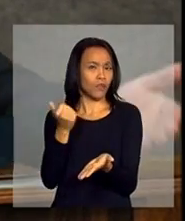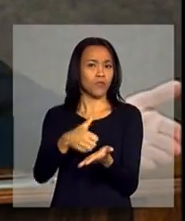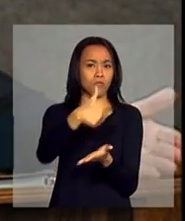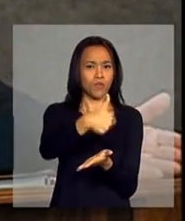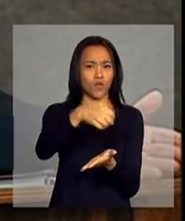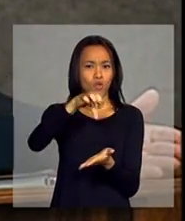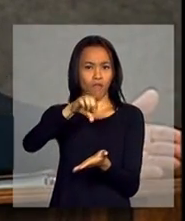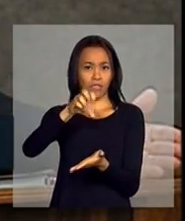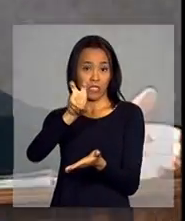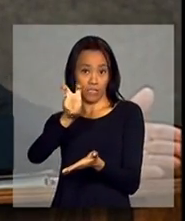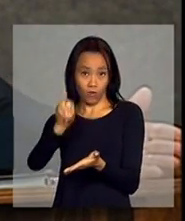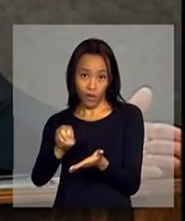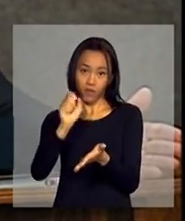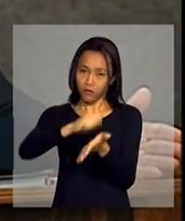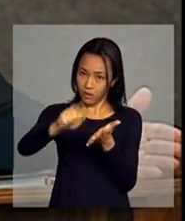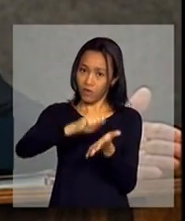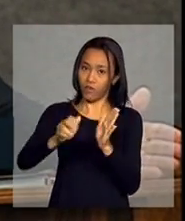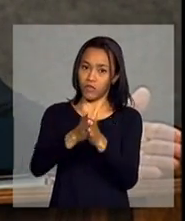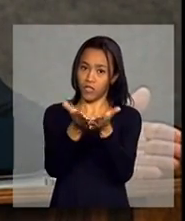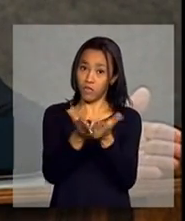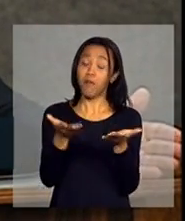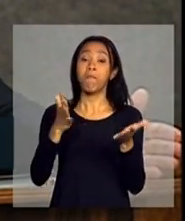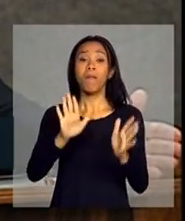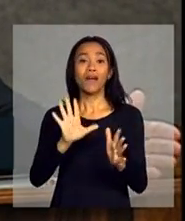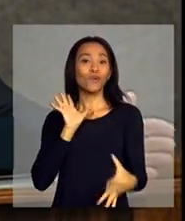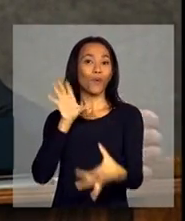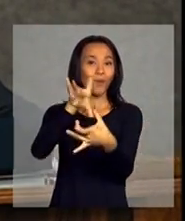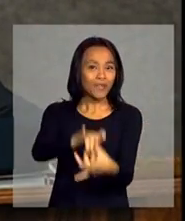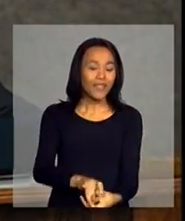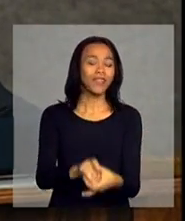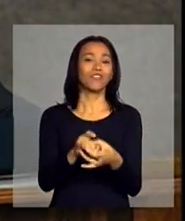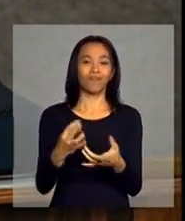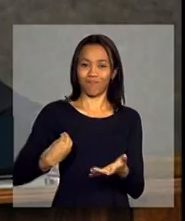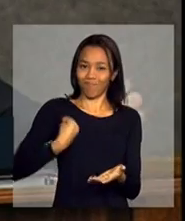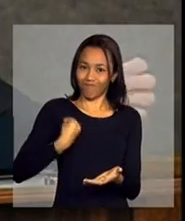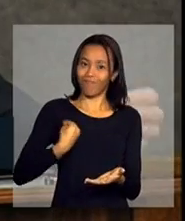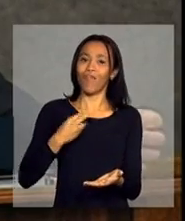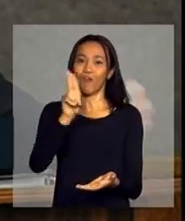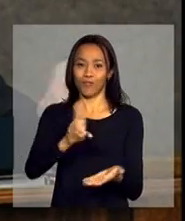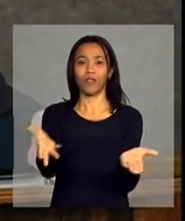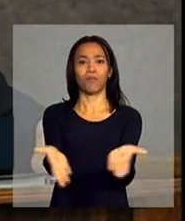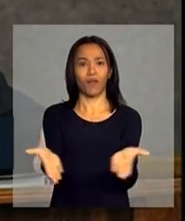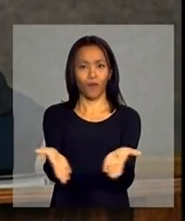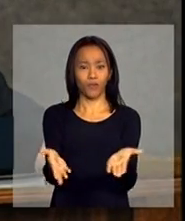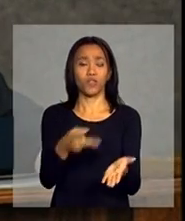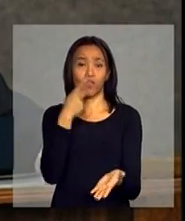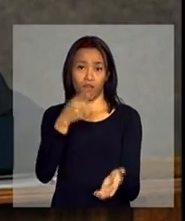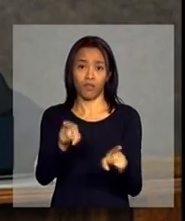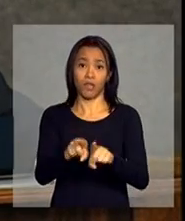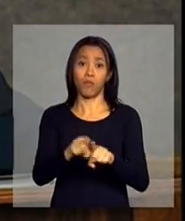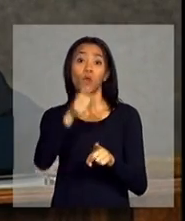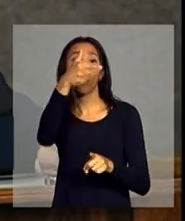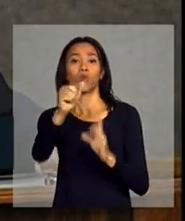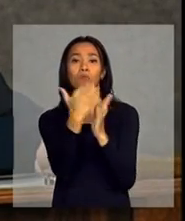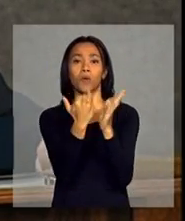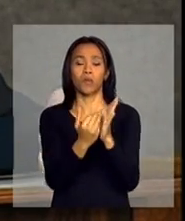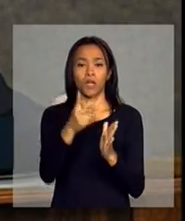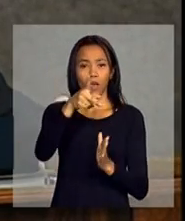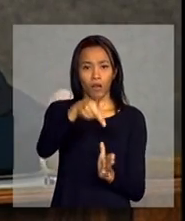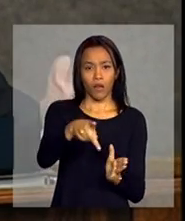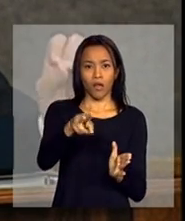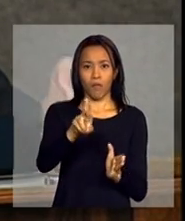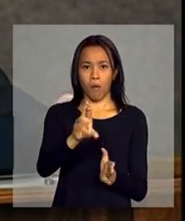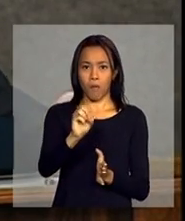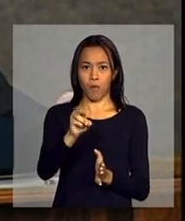mas que é absolutamente válido para os dias atuais e eu considero que o Pronatec, em particular, é um